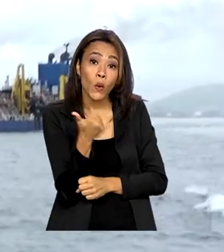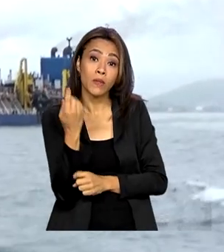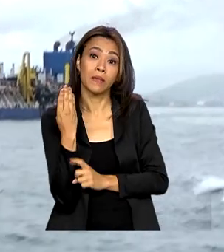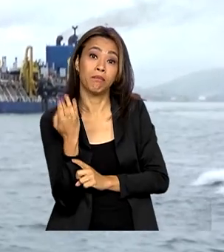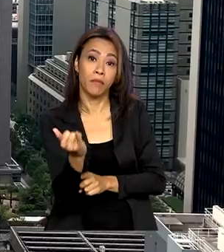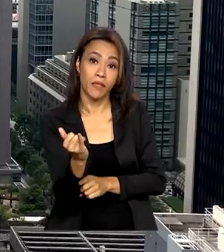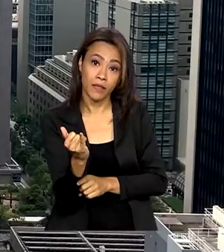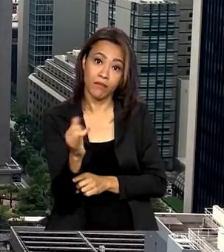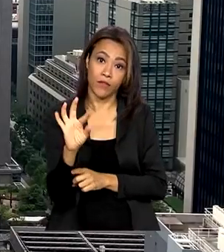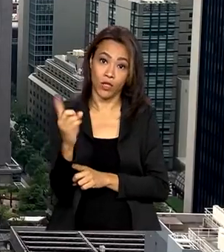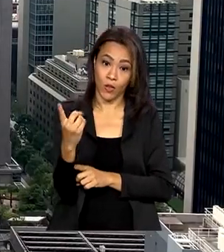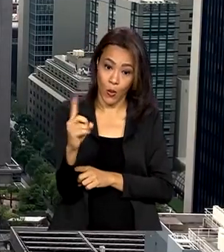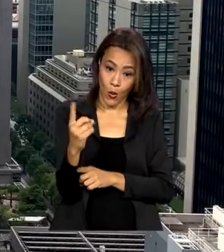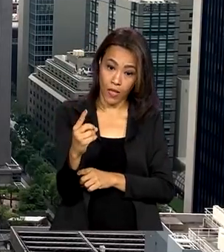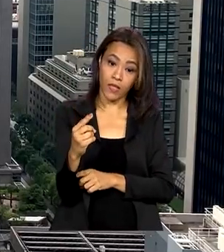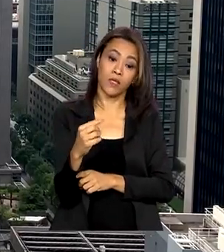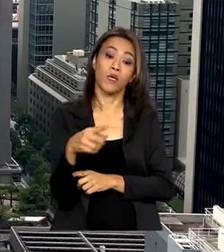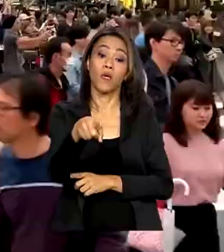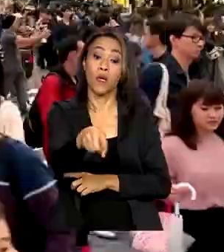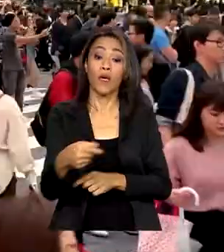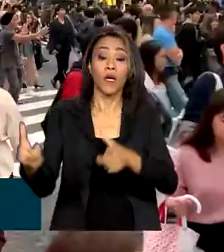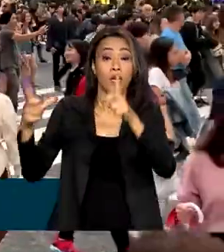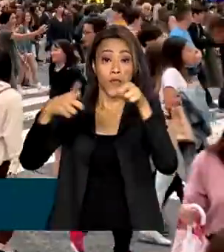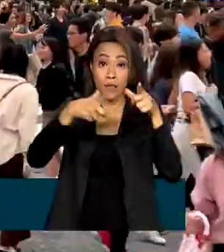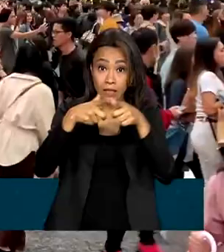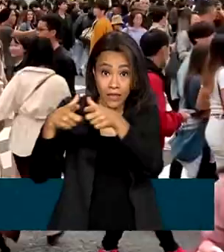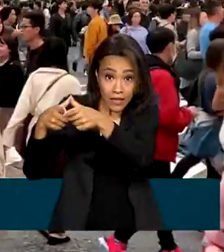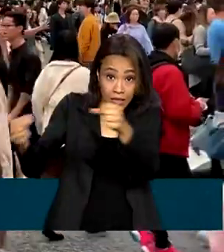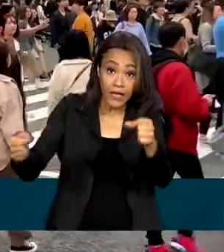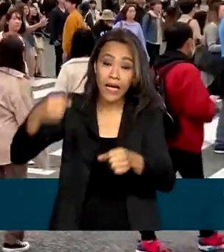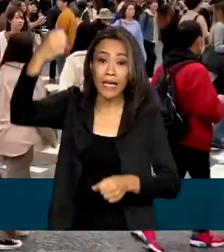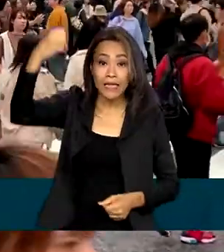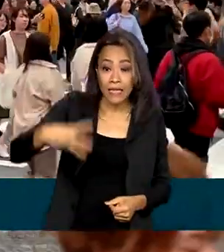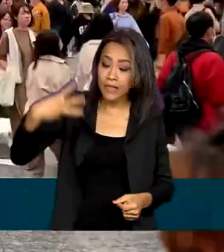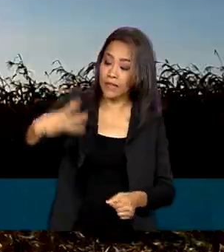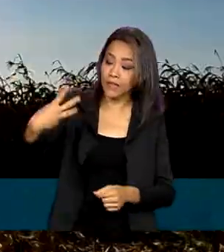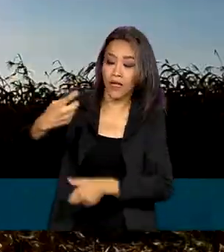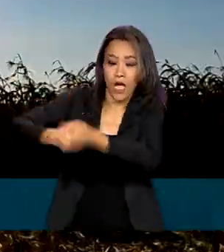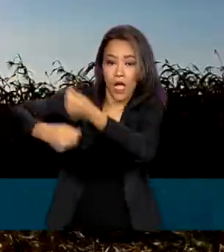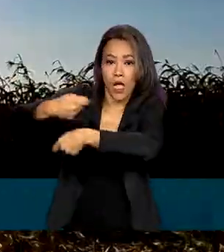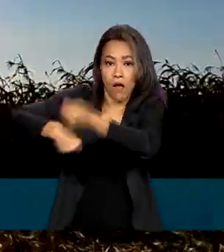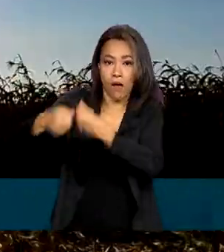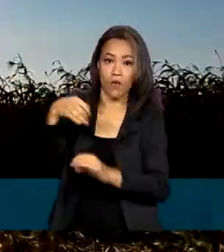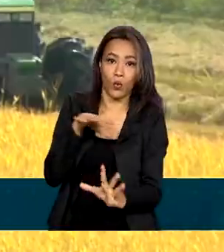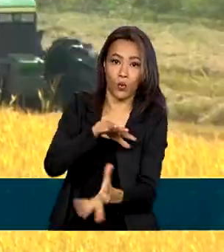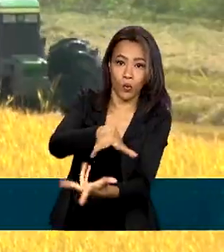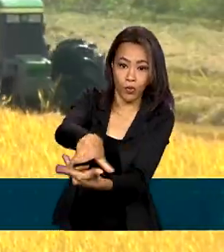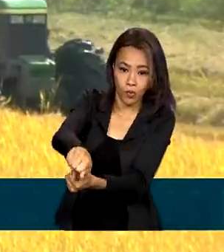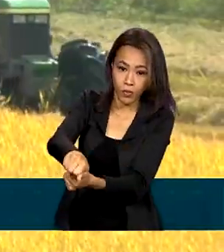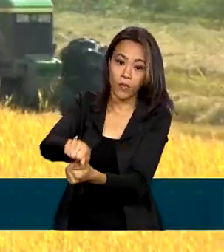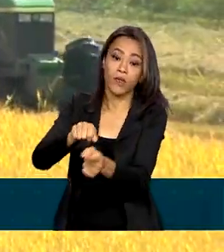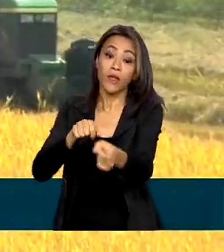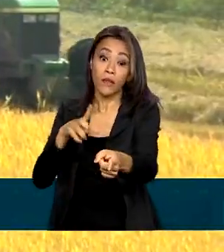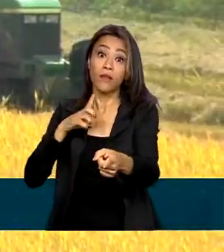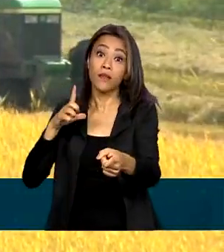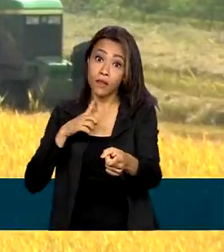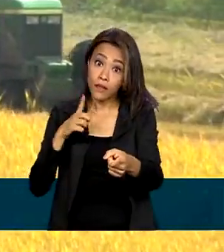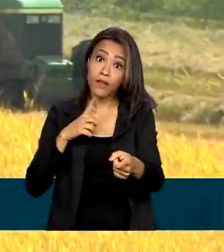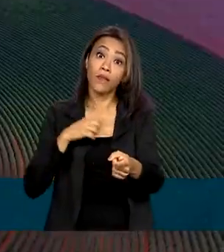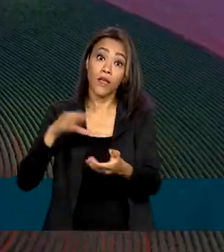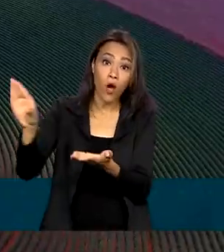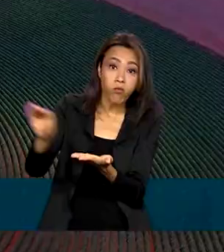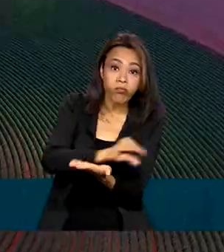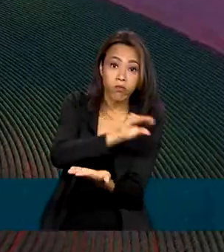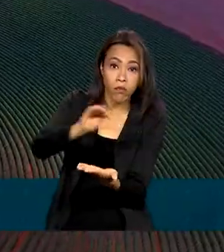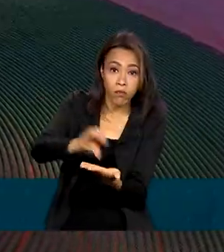dólares. O país asiático, que é a terceira economia do mundo, possui estoque de investimentos no Brasil